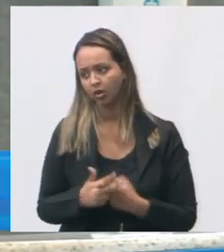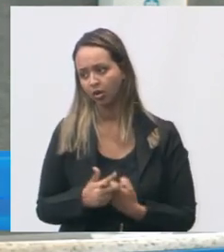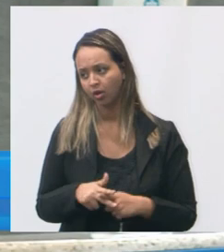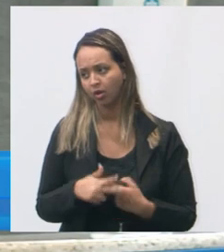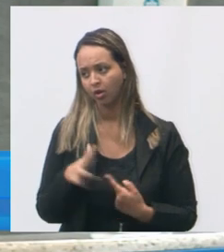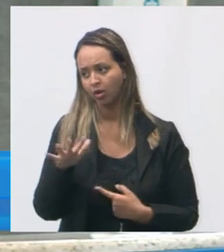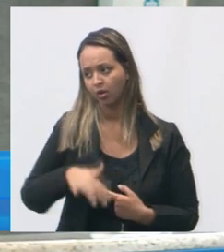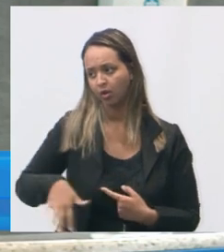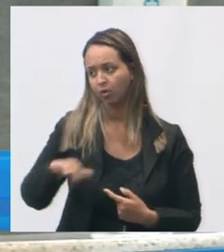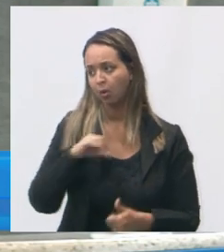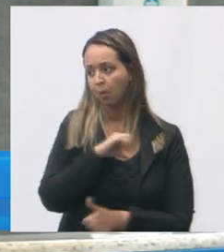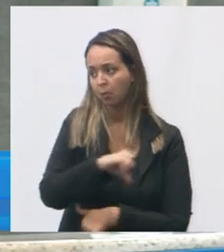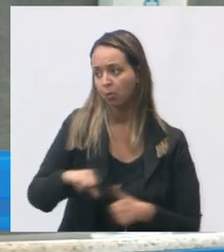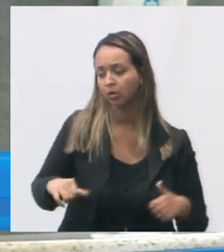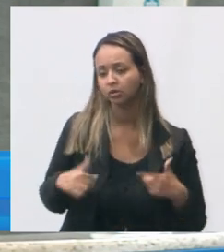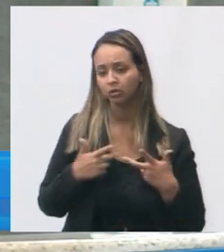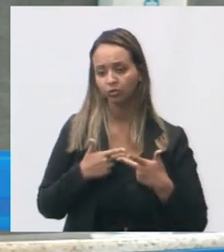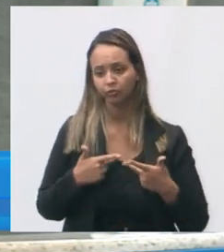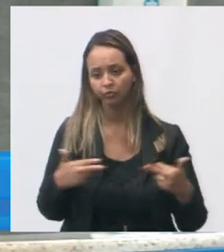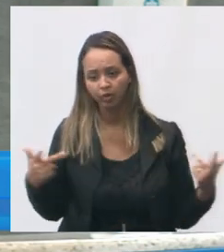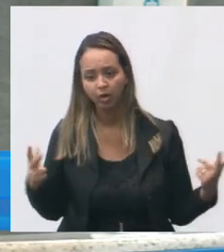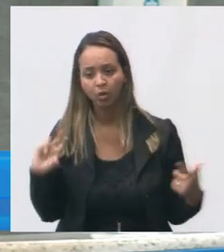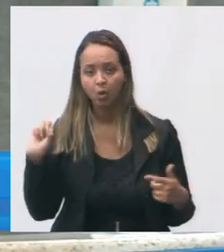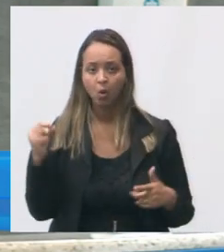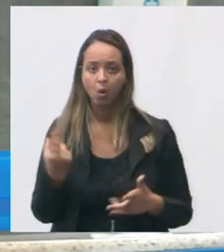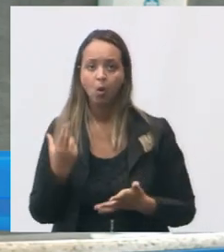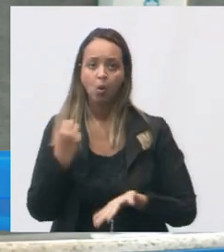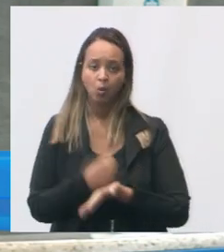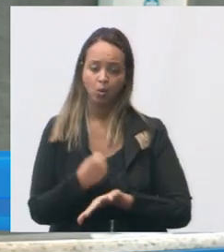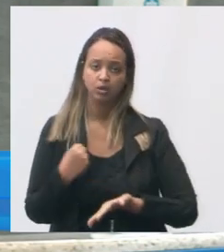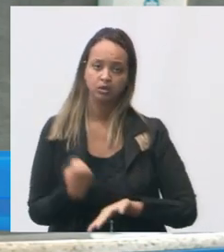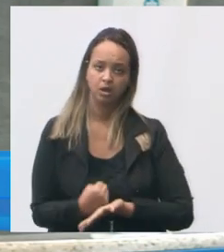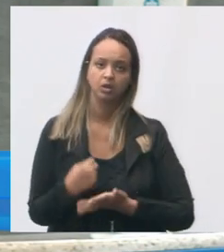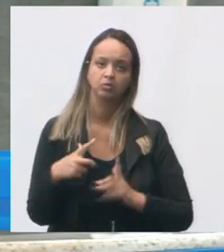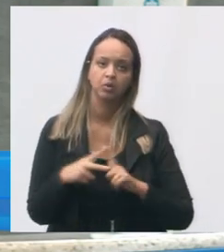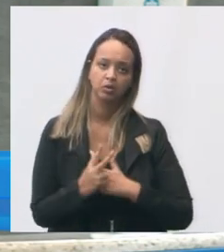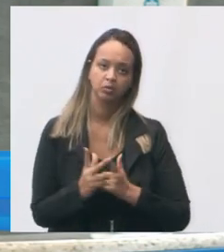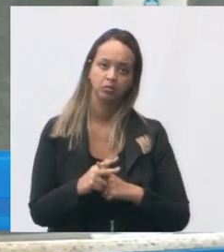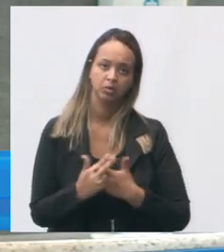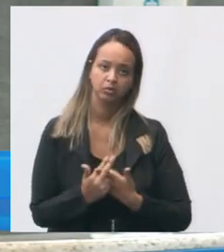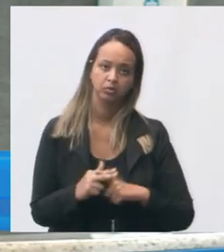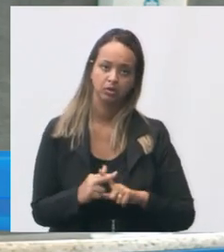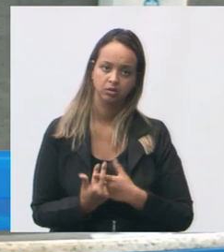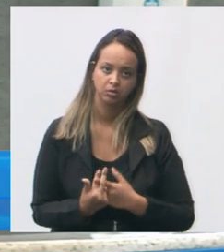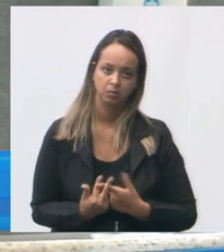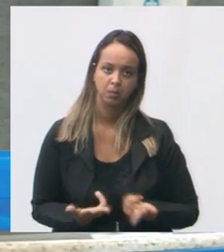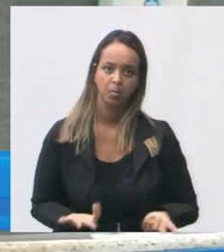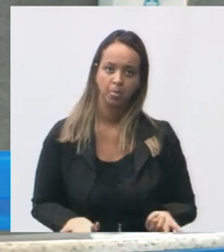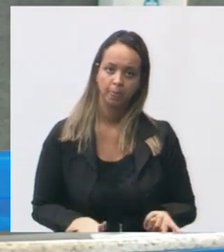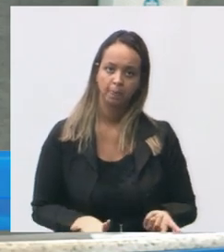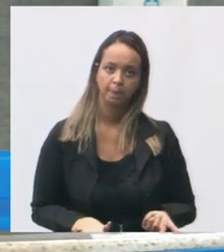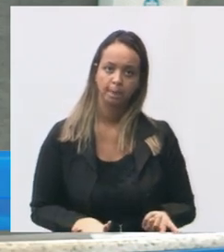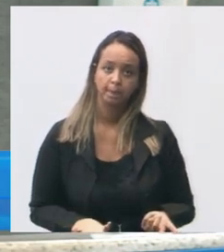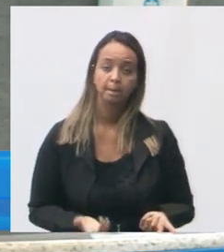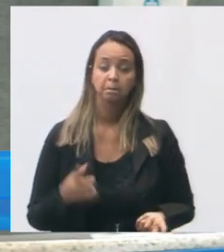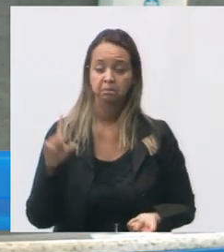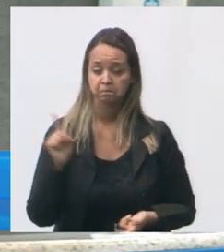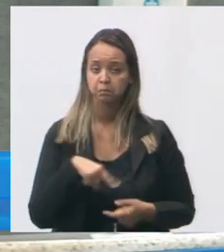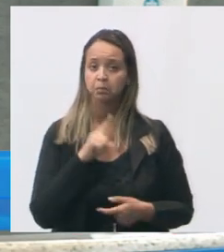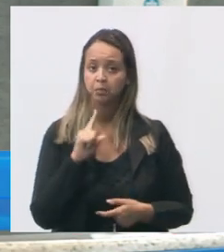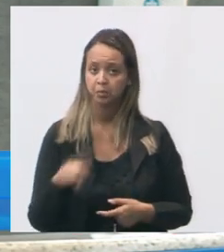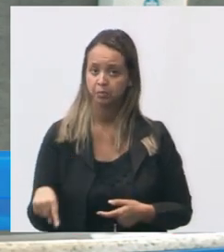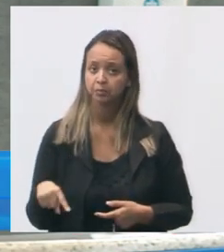mudando vários ambientes com o contrato de manutenção isso é proibido